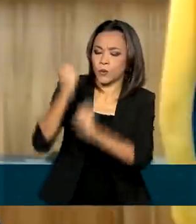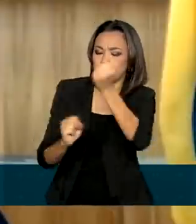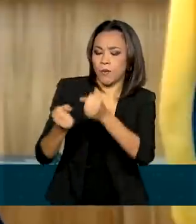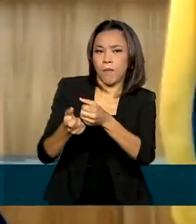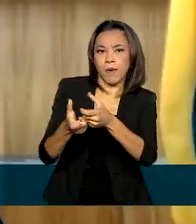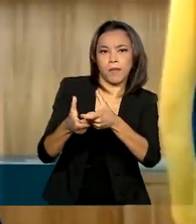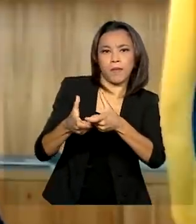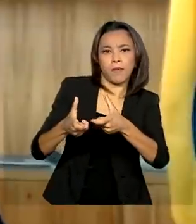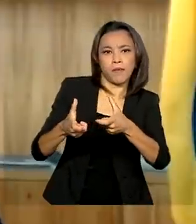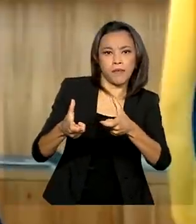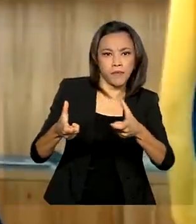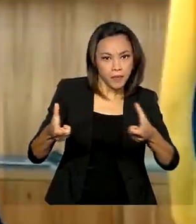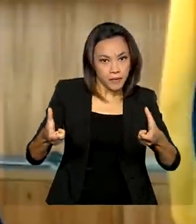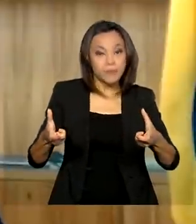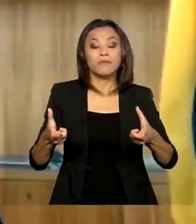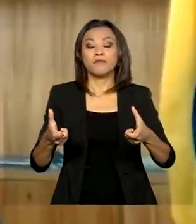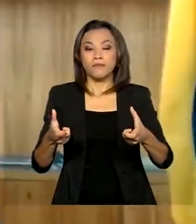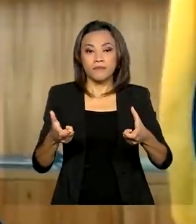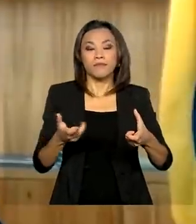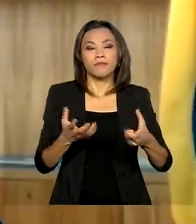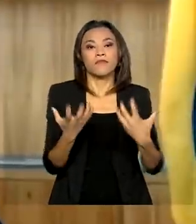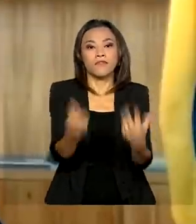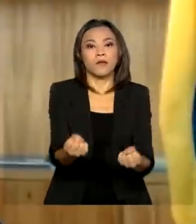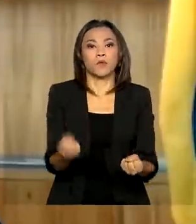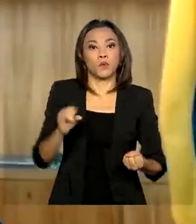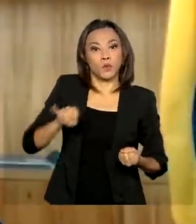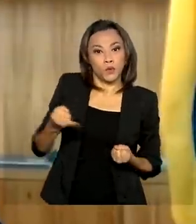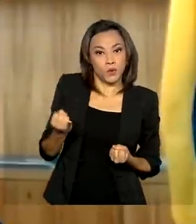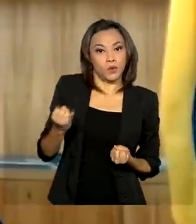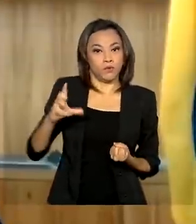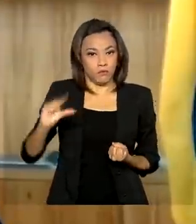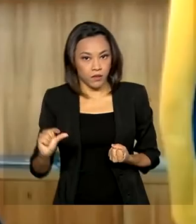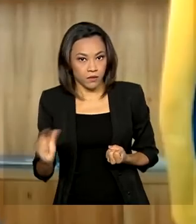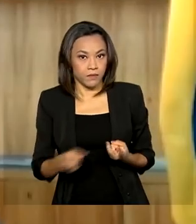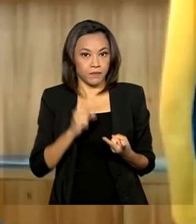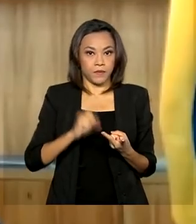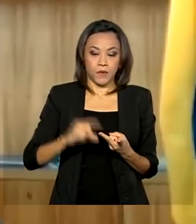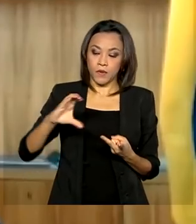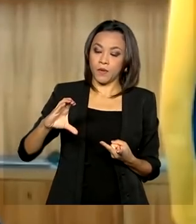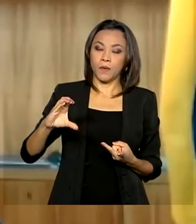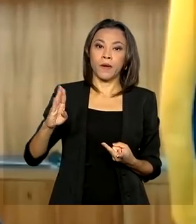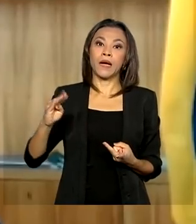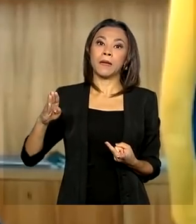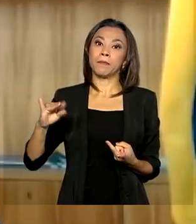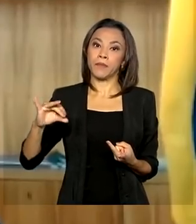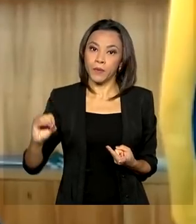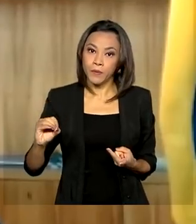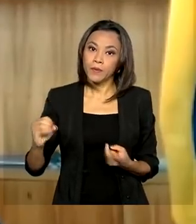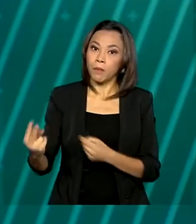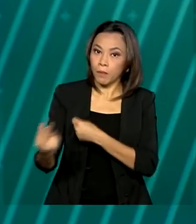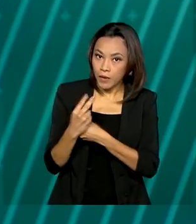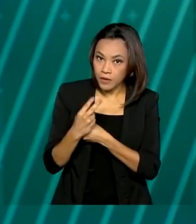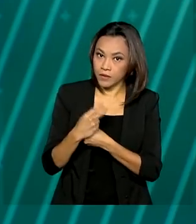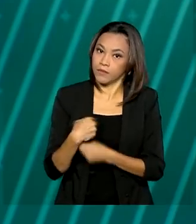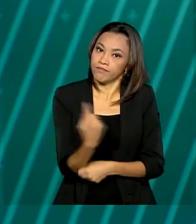cima desses dois preços críticos. O juro cai embaixo e o câmbio nos protegendo.